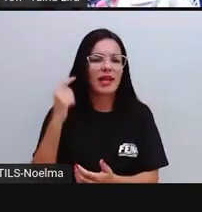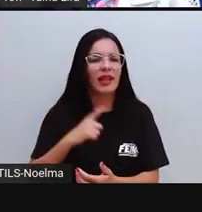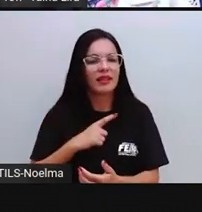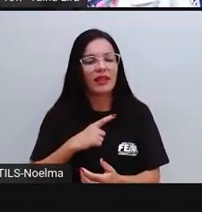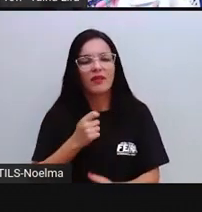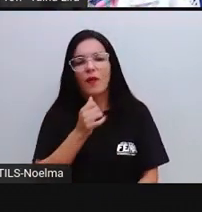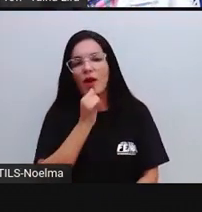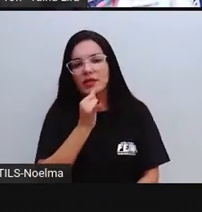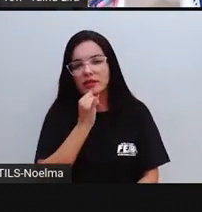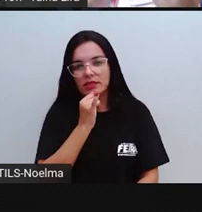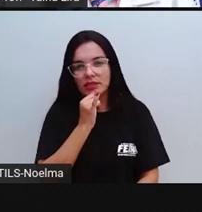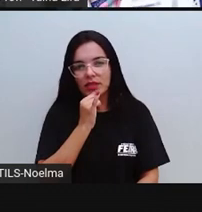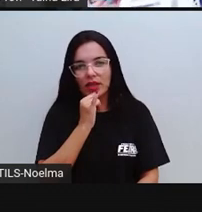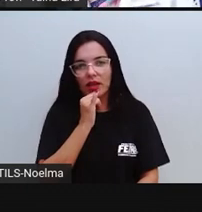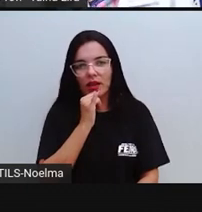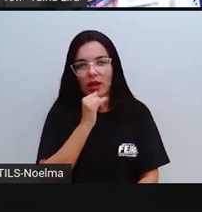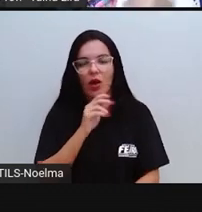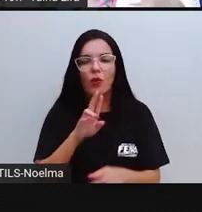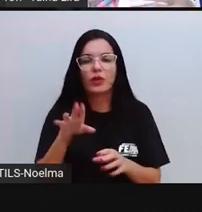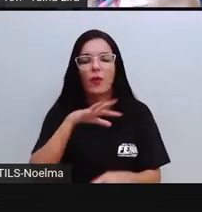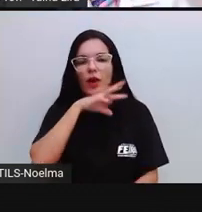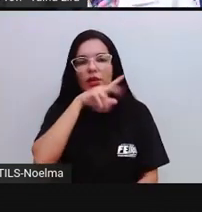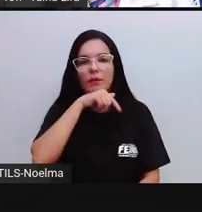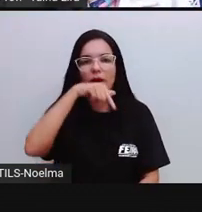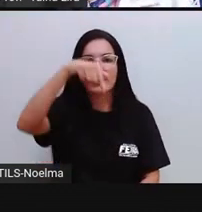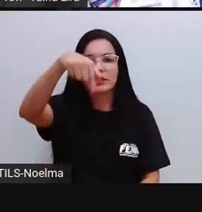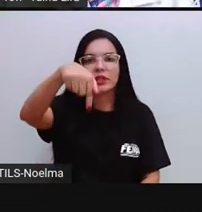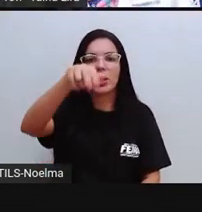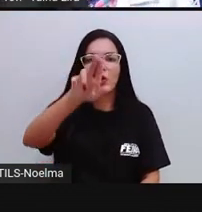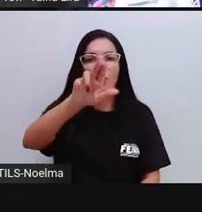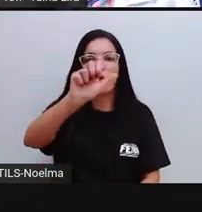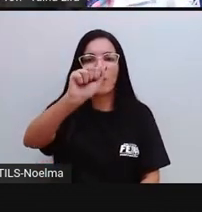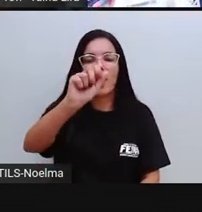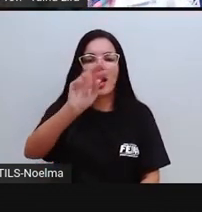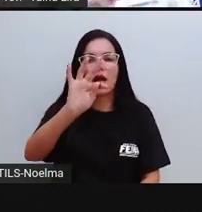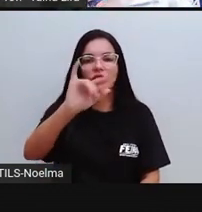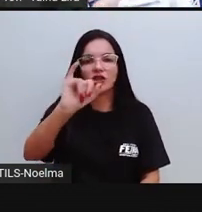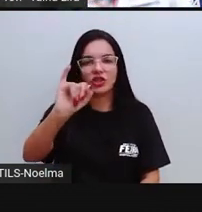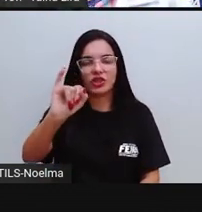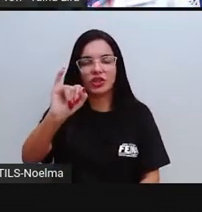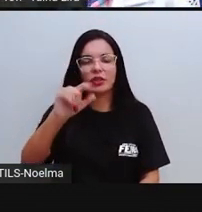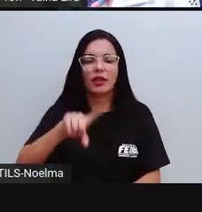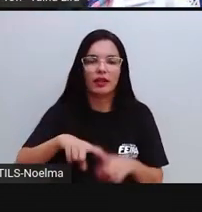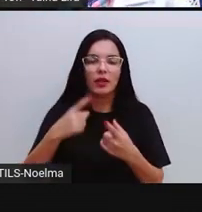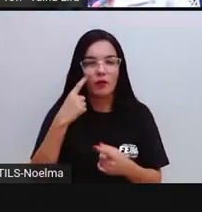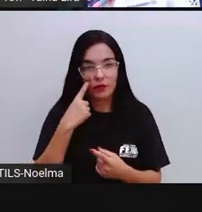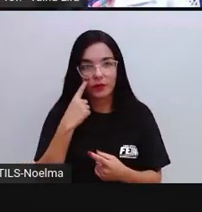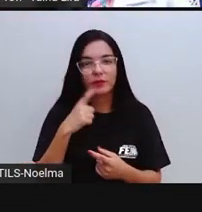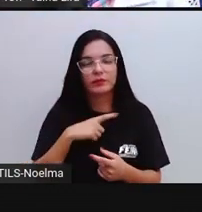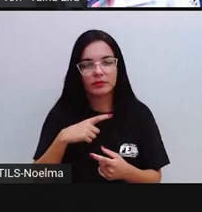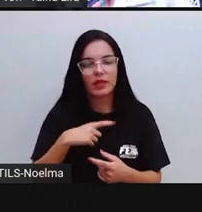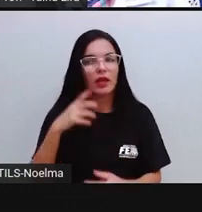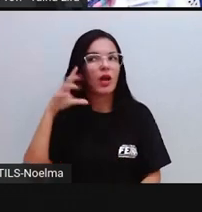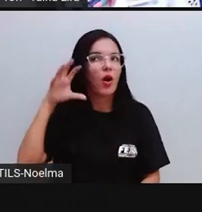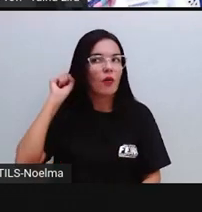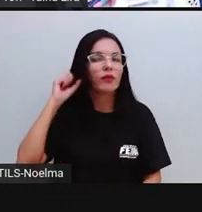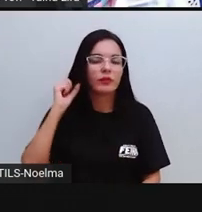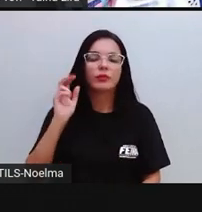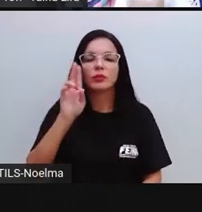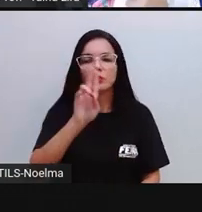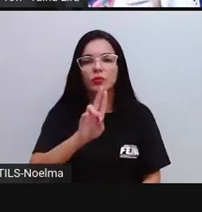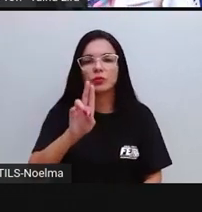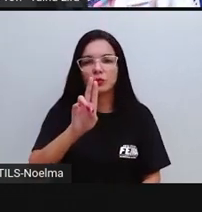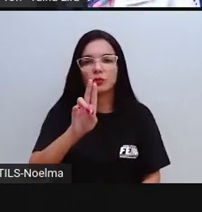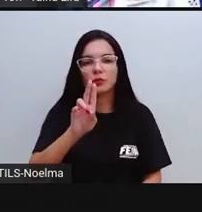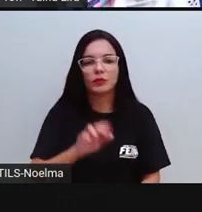exemplo também da palavra, né, Quati, que é um animal. Quati, então tá junto ali, Q, U, A, ouvimos o som do